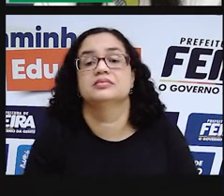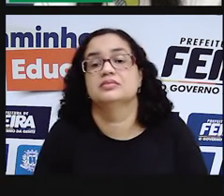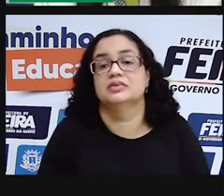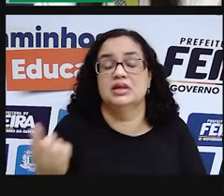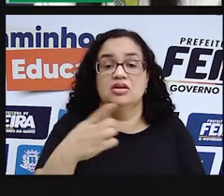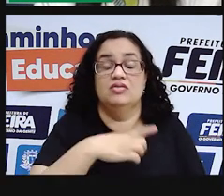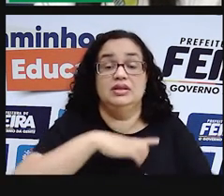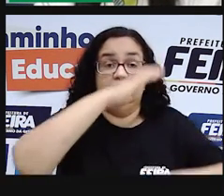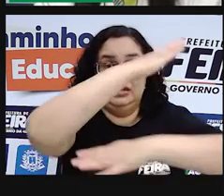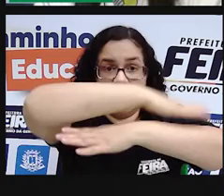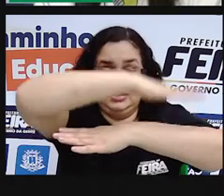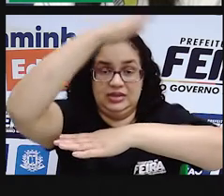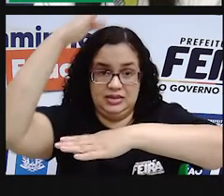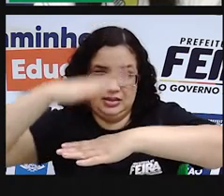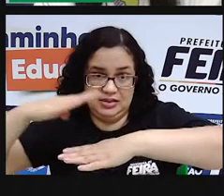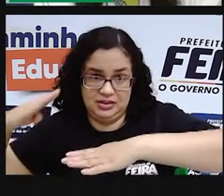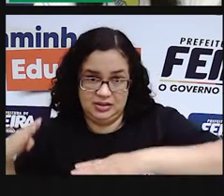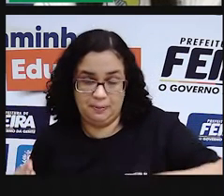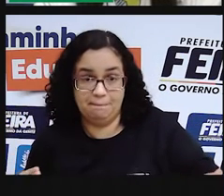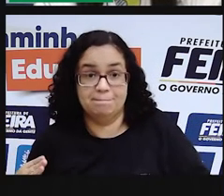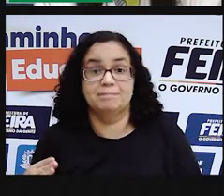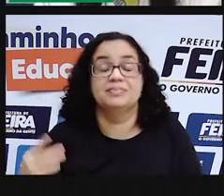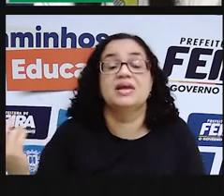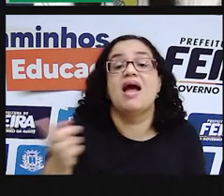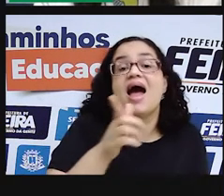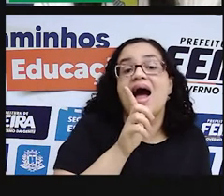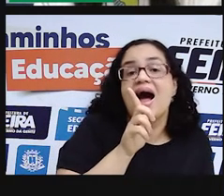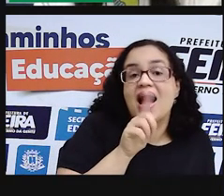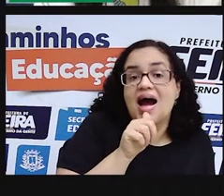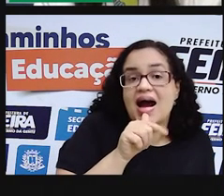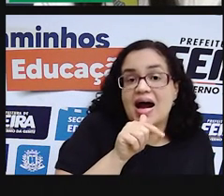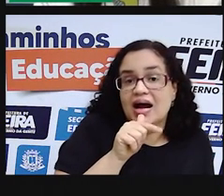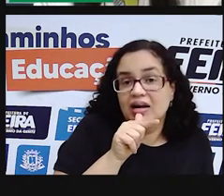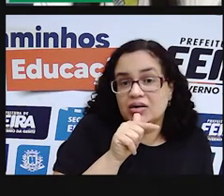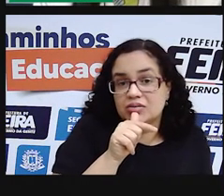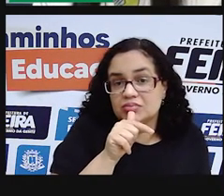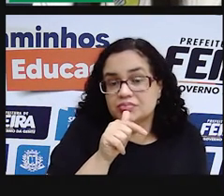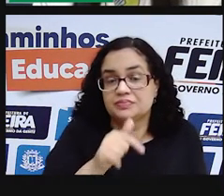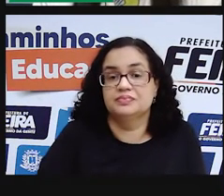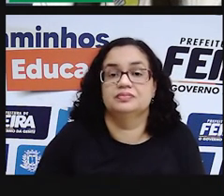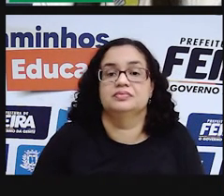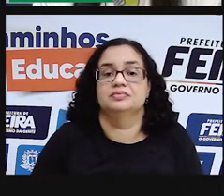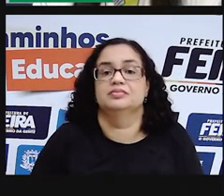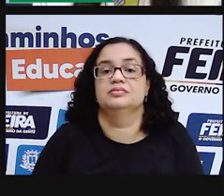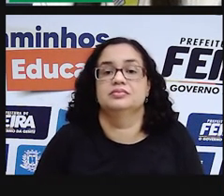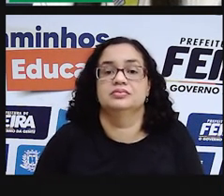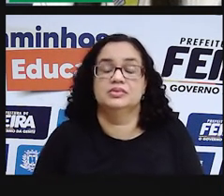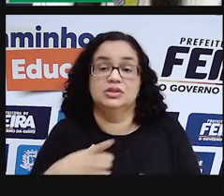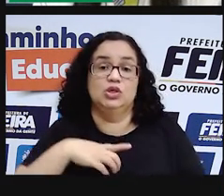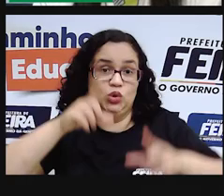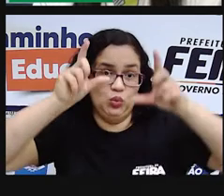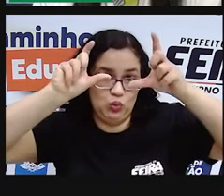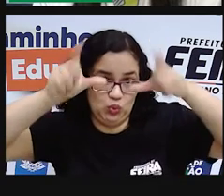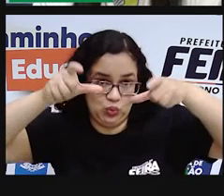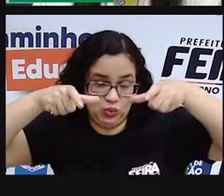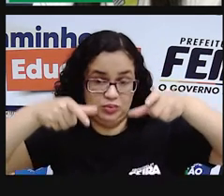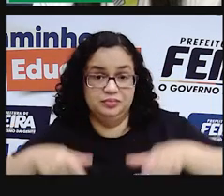um relevo, vai ter terra circulando e a água vai sendo acumulada naquele lugar.